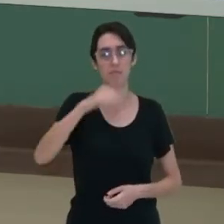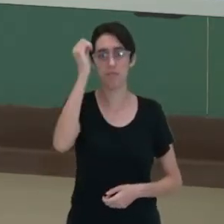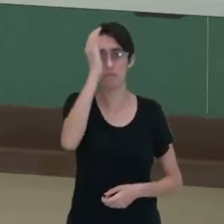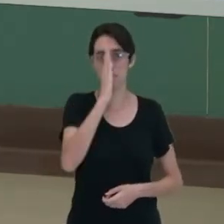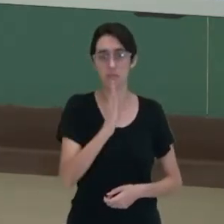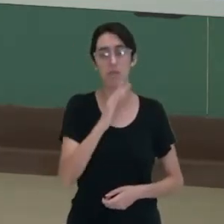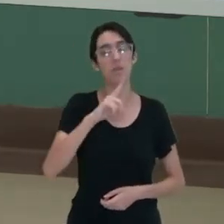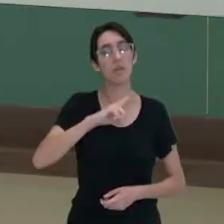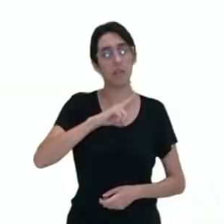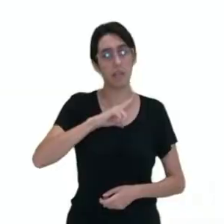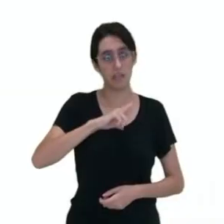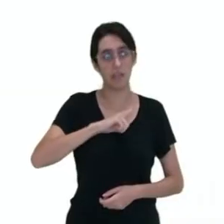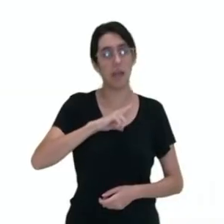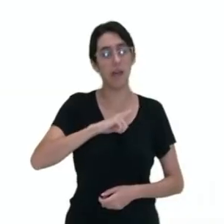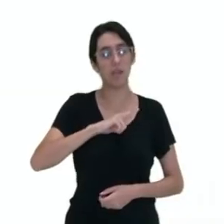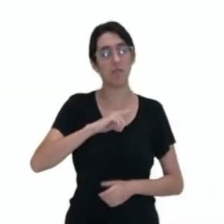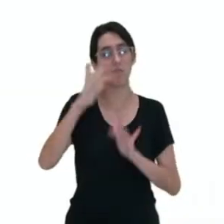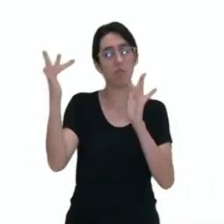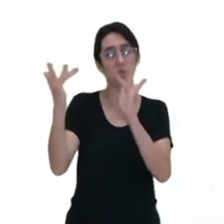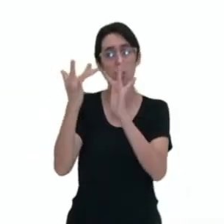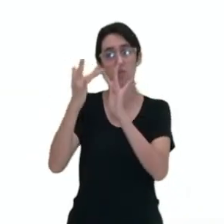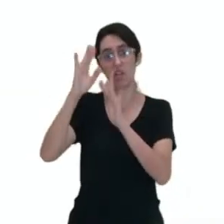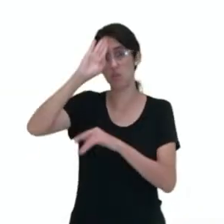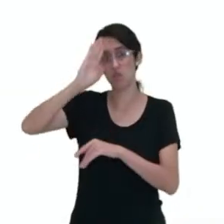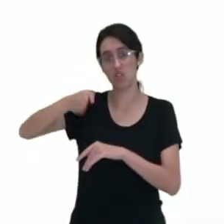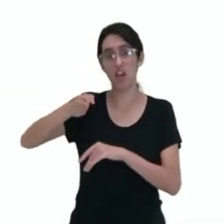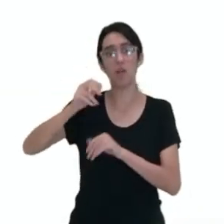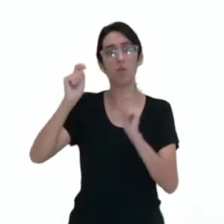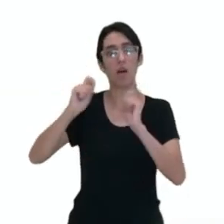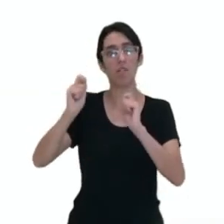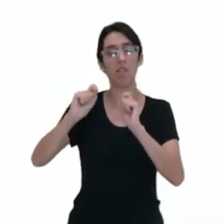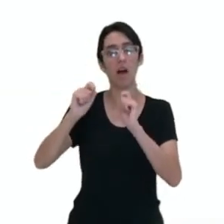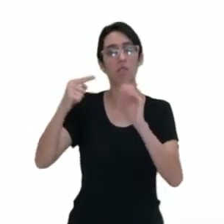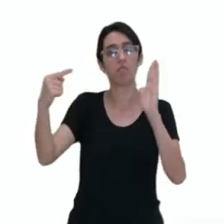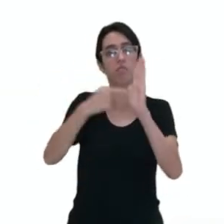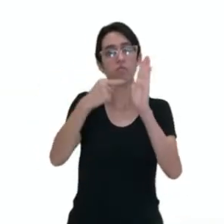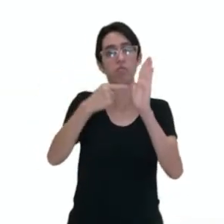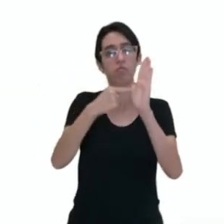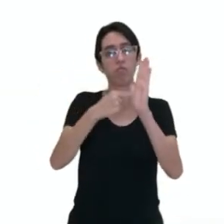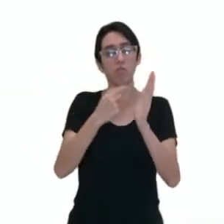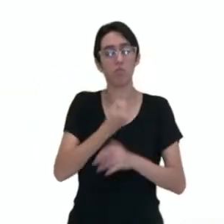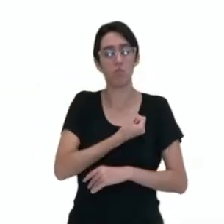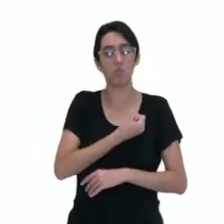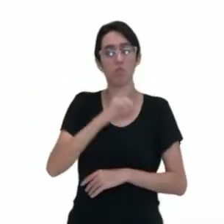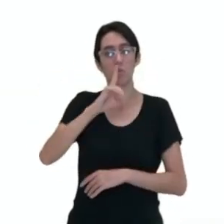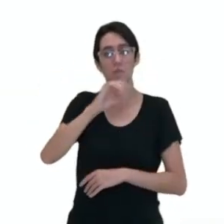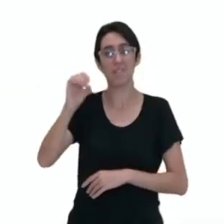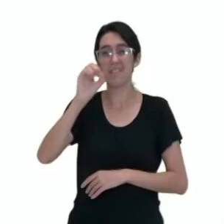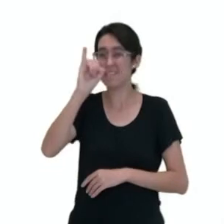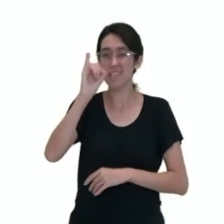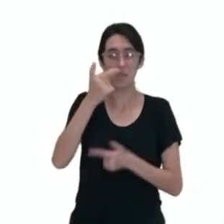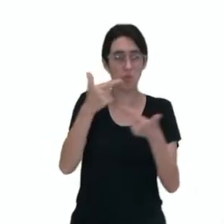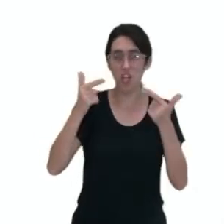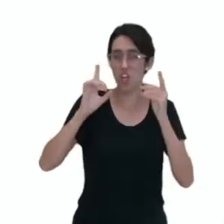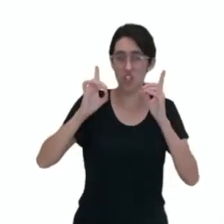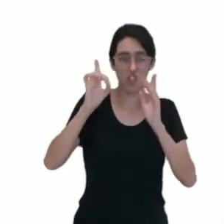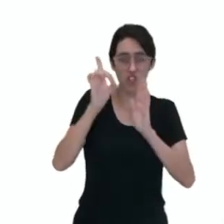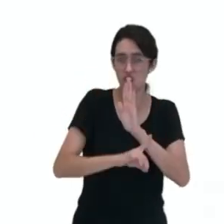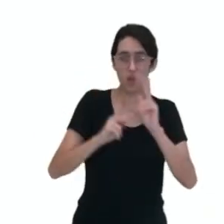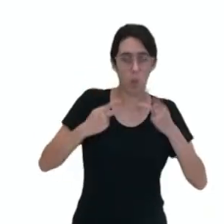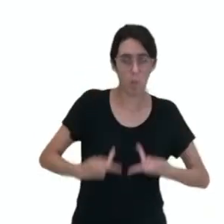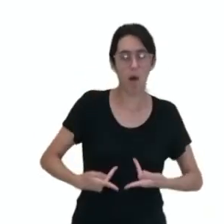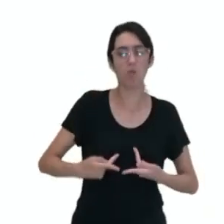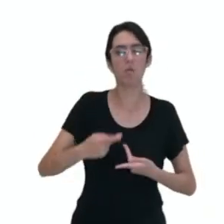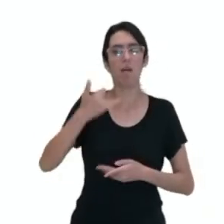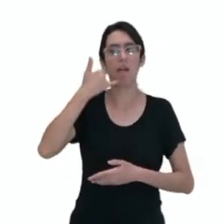existe um canal direto para denunciar crimes de violação de direitos humanos, o chamado DISC